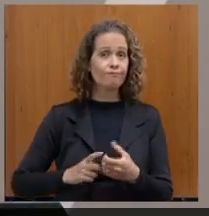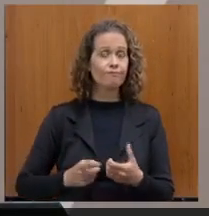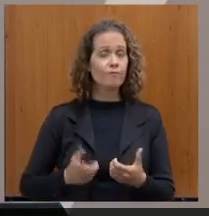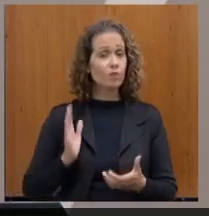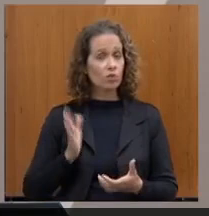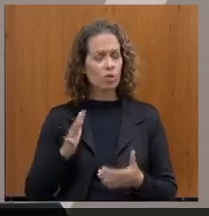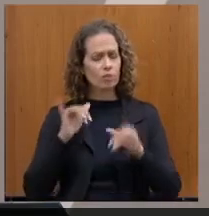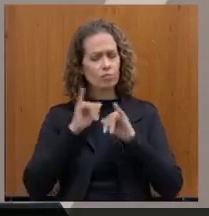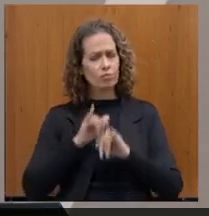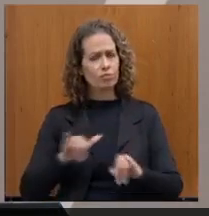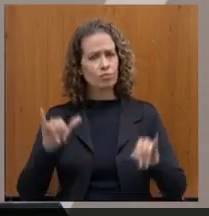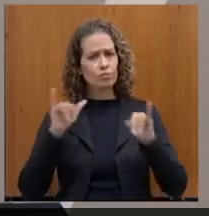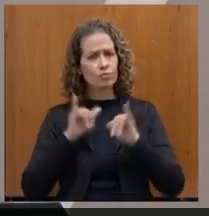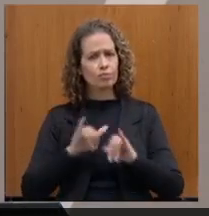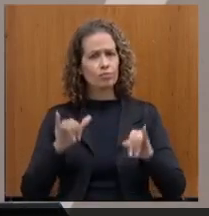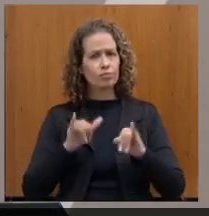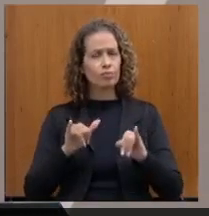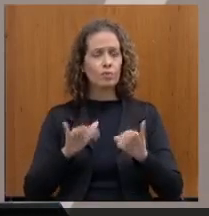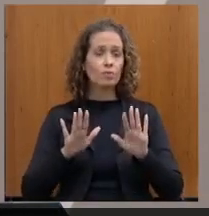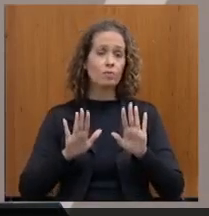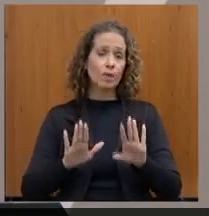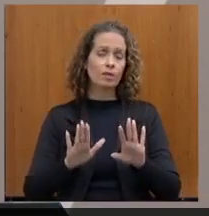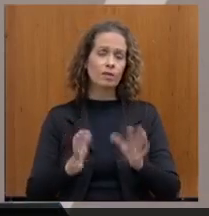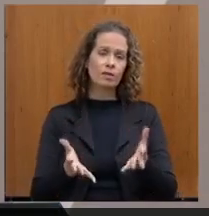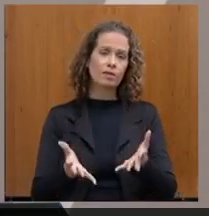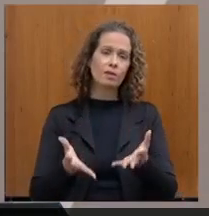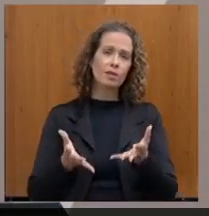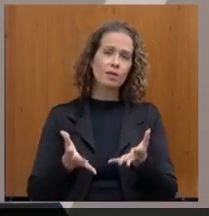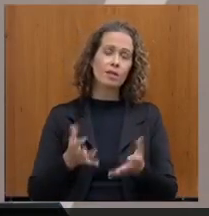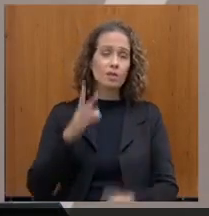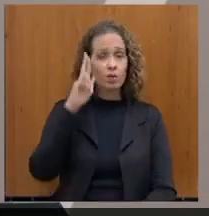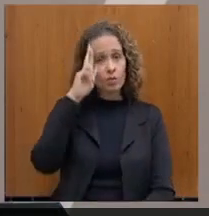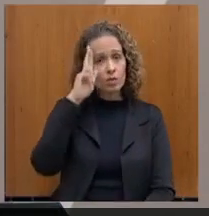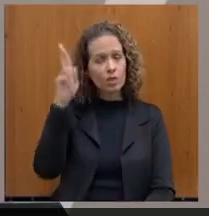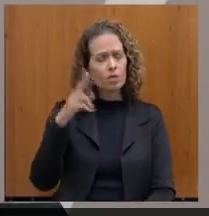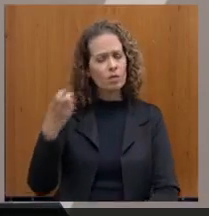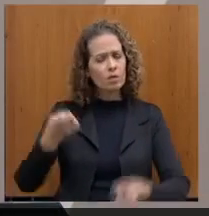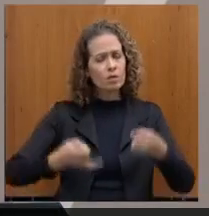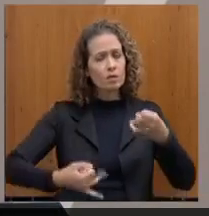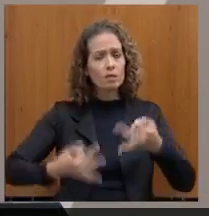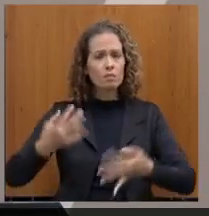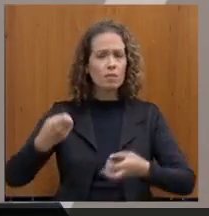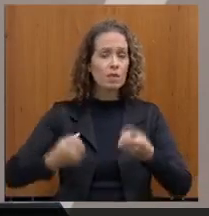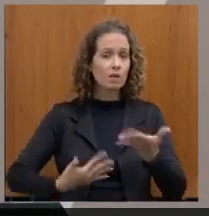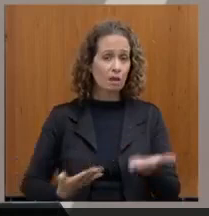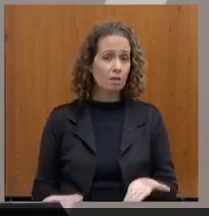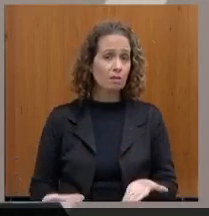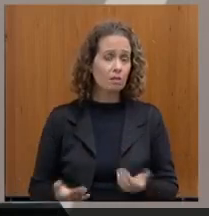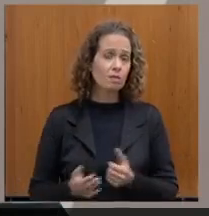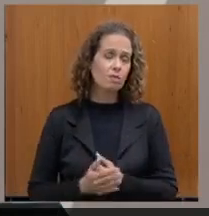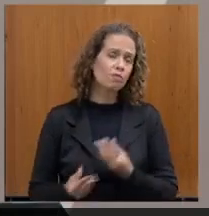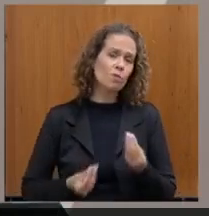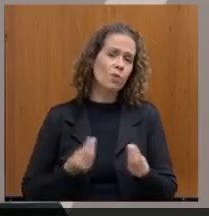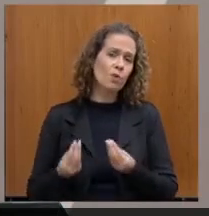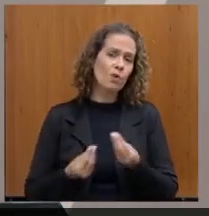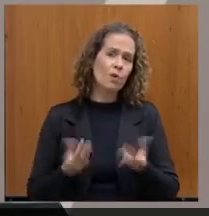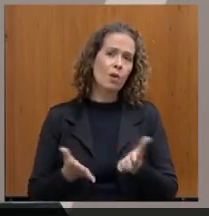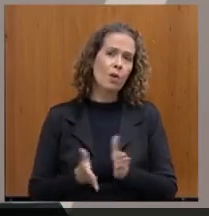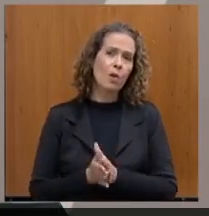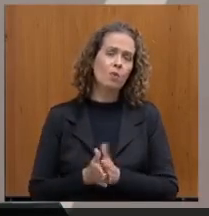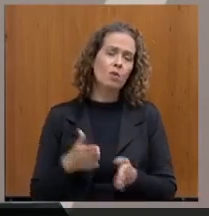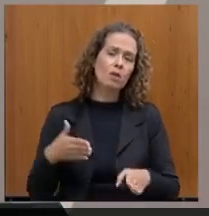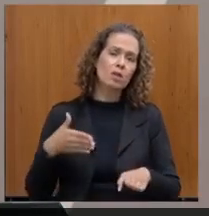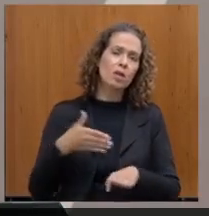seria o que gostaria que o senhor nos colocasse aqui o que, quanto que isso entraria no caixa